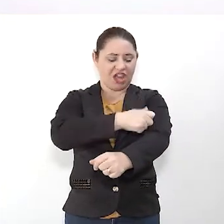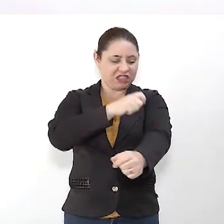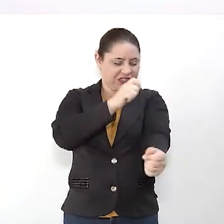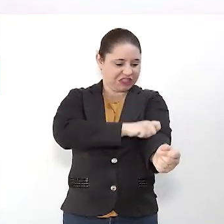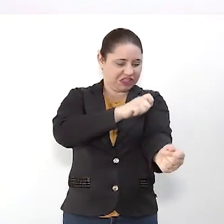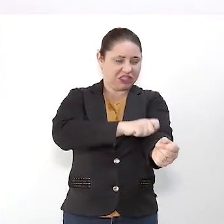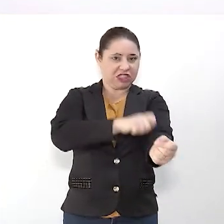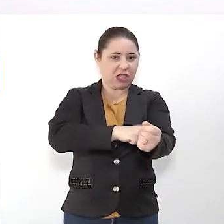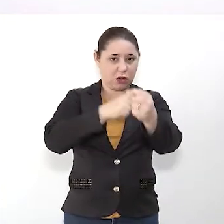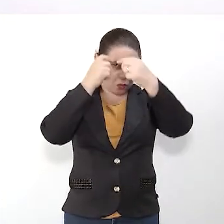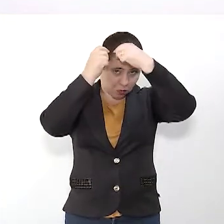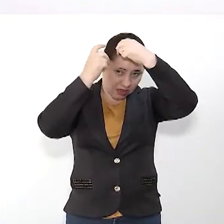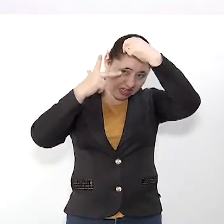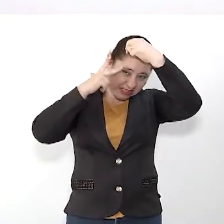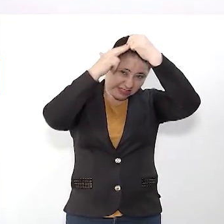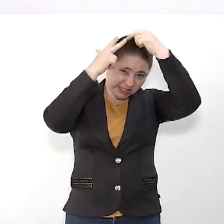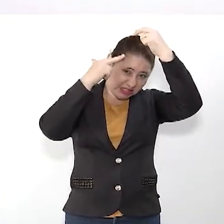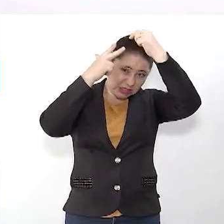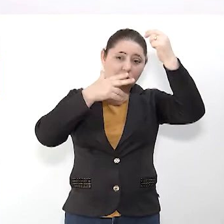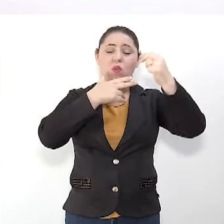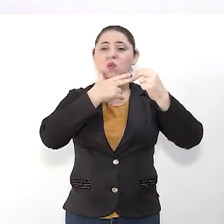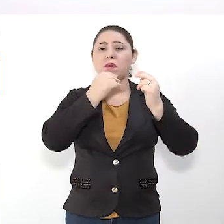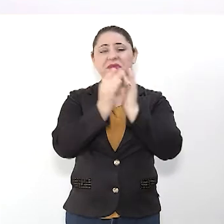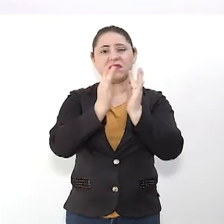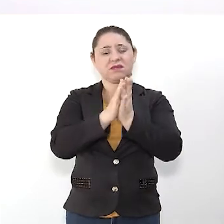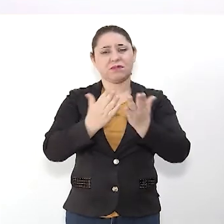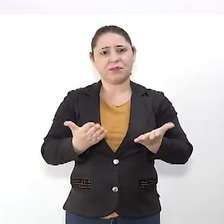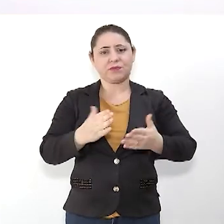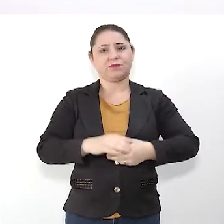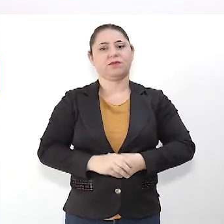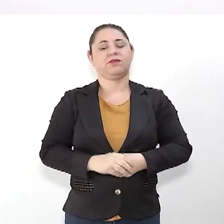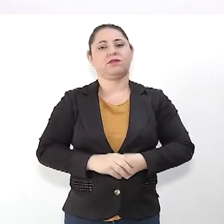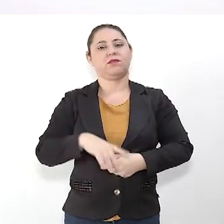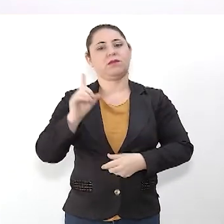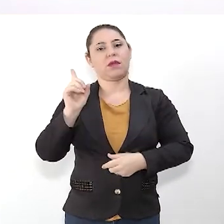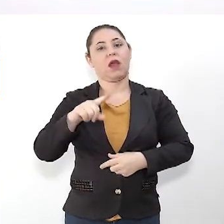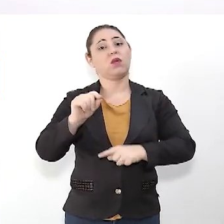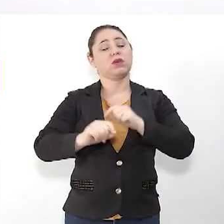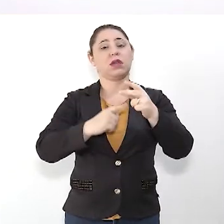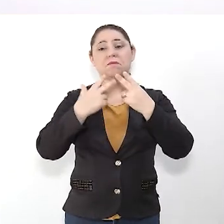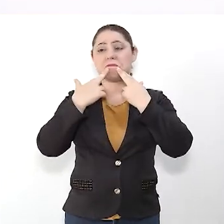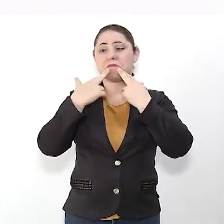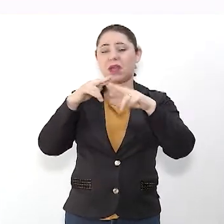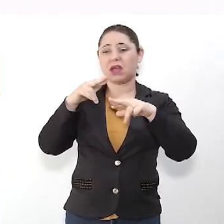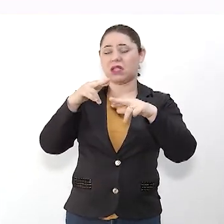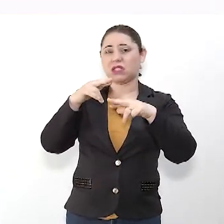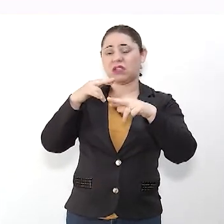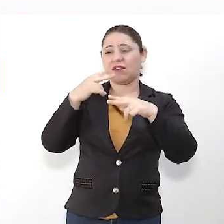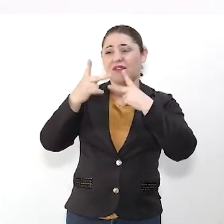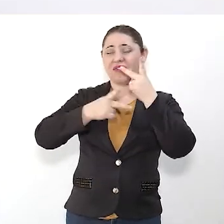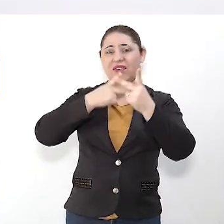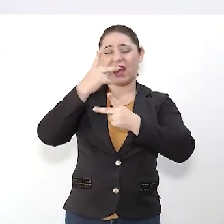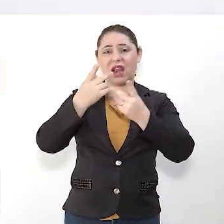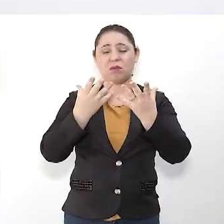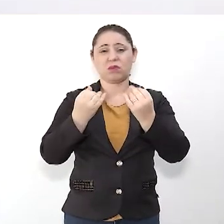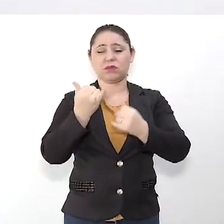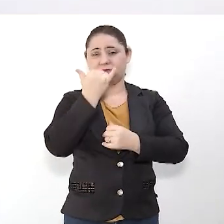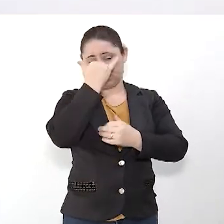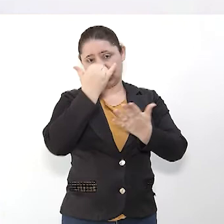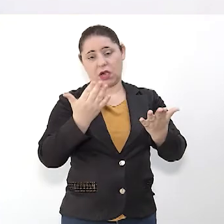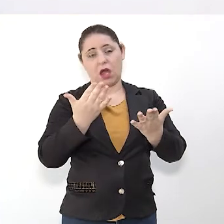perfurado com seringa e o cabelo cortado pelo seu companheiro. Então assim, são